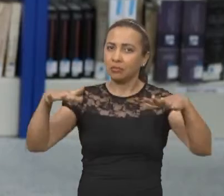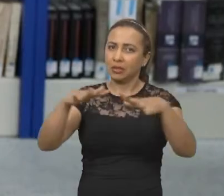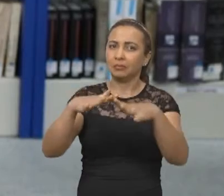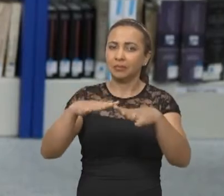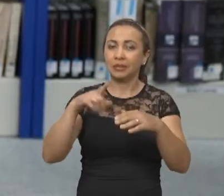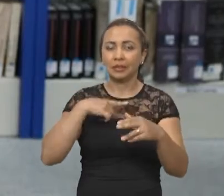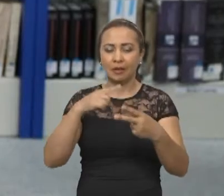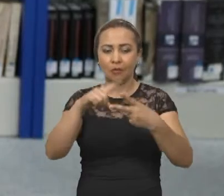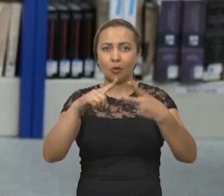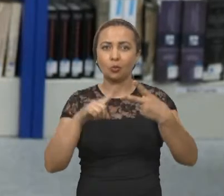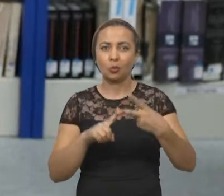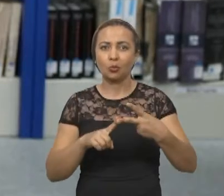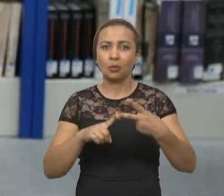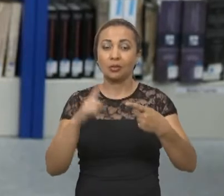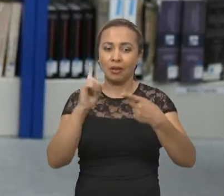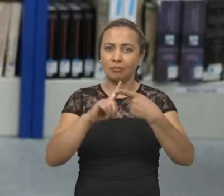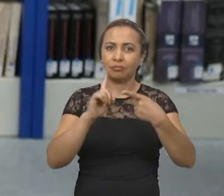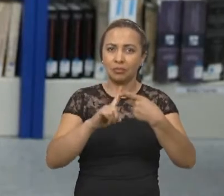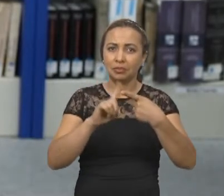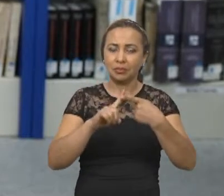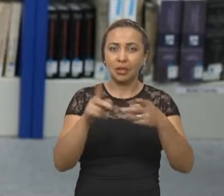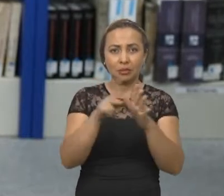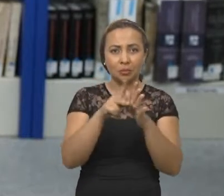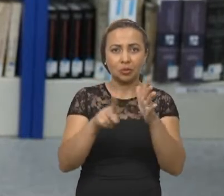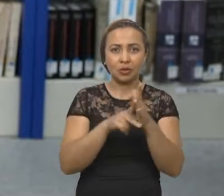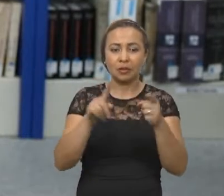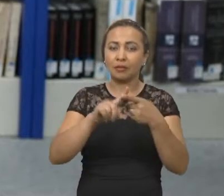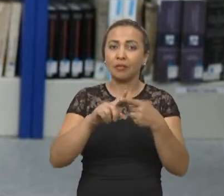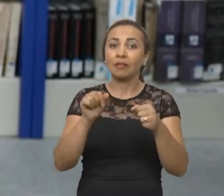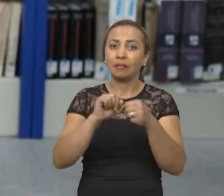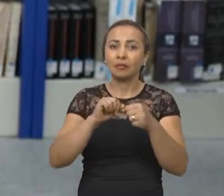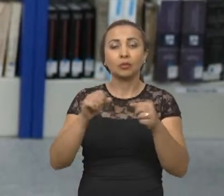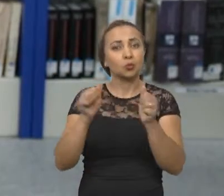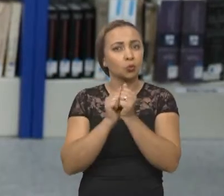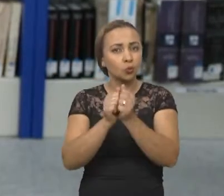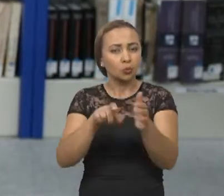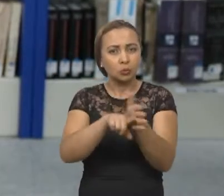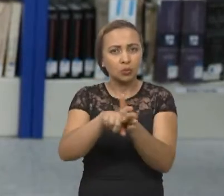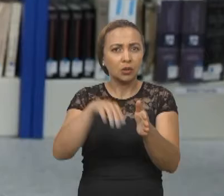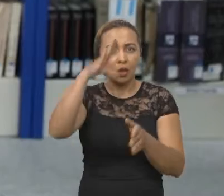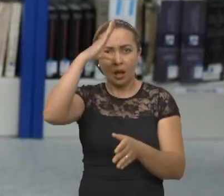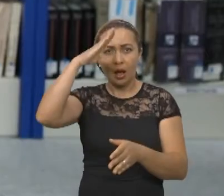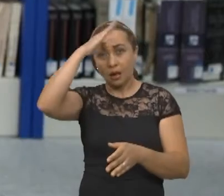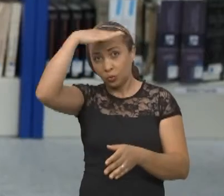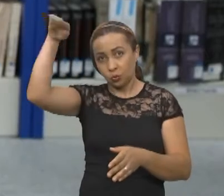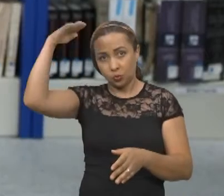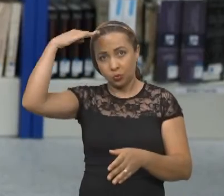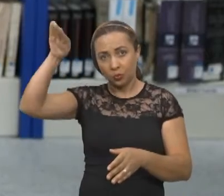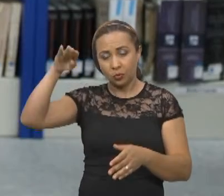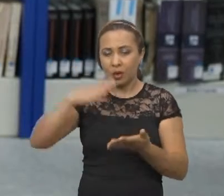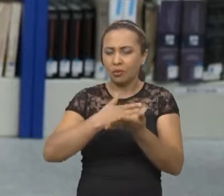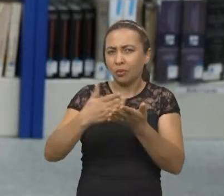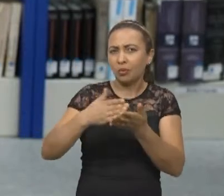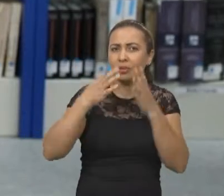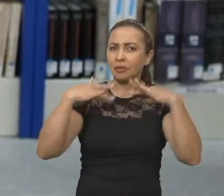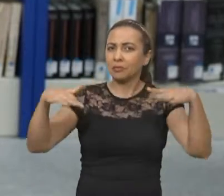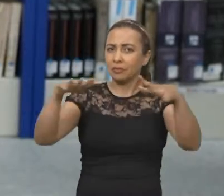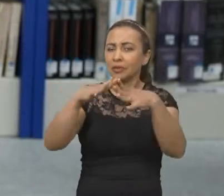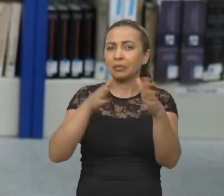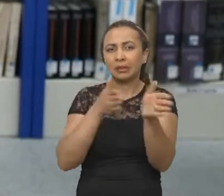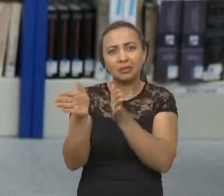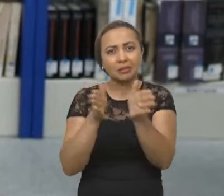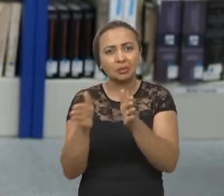duas fases da Convide. A primeira fase foi feita com adultos, que foi logo no início da pandemia,